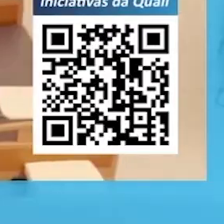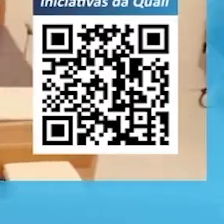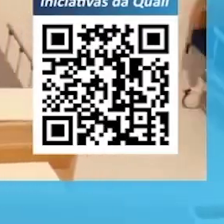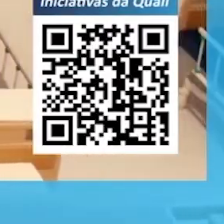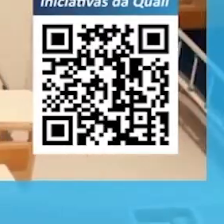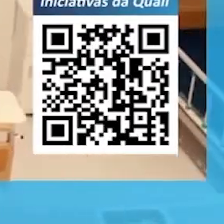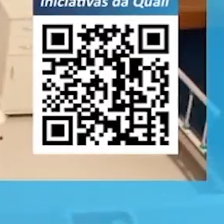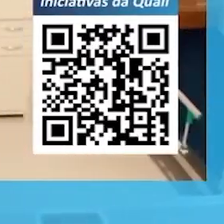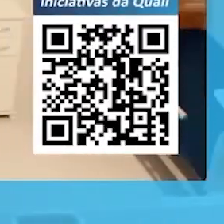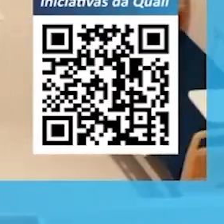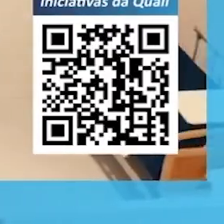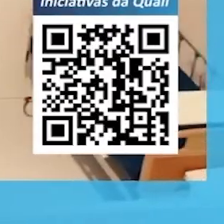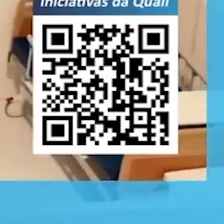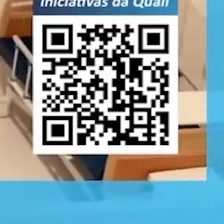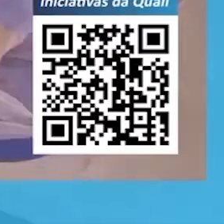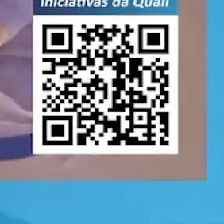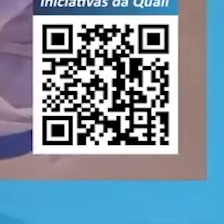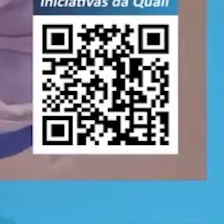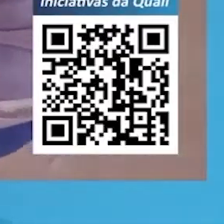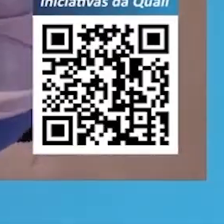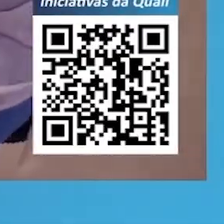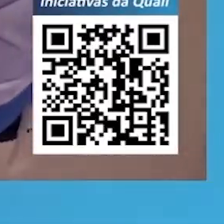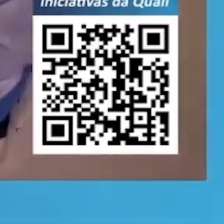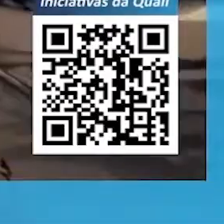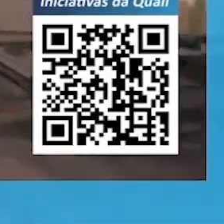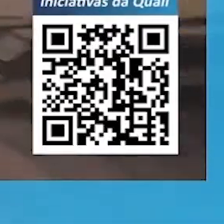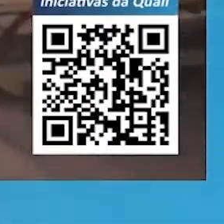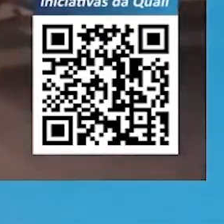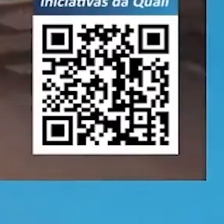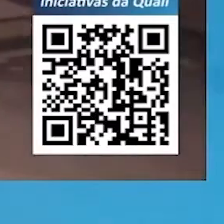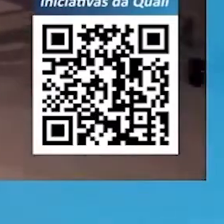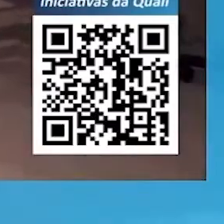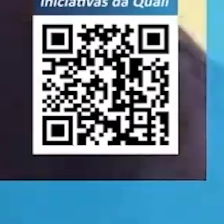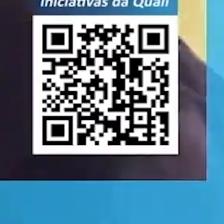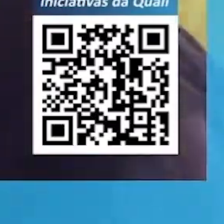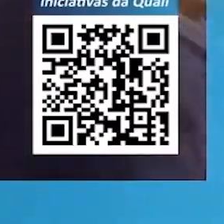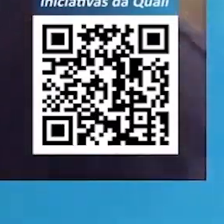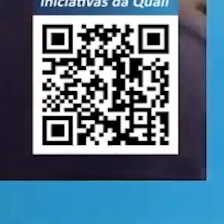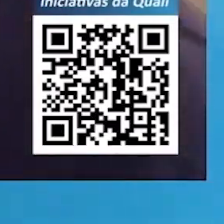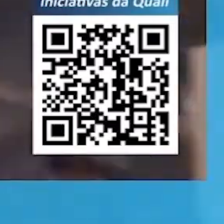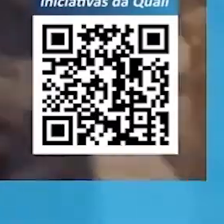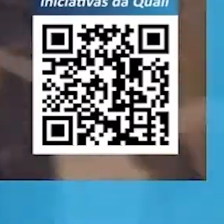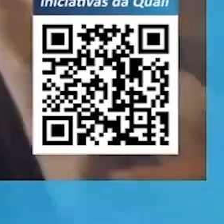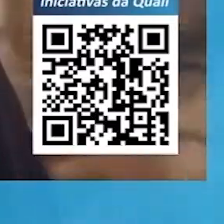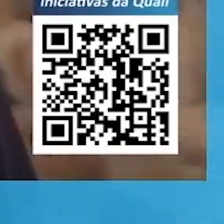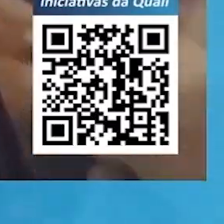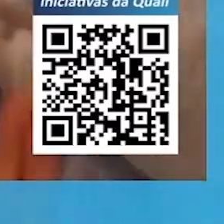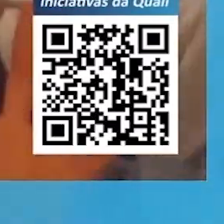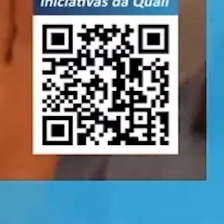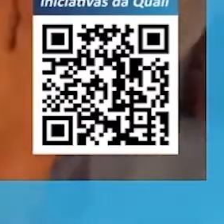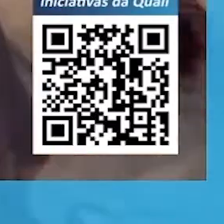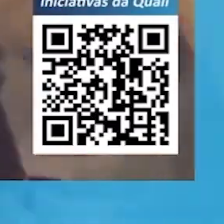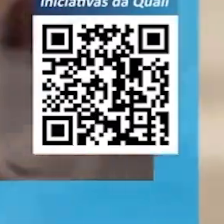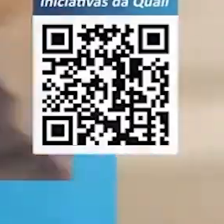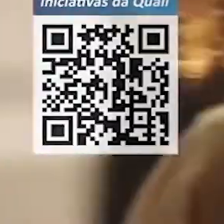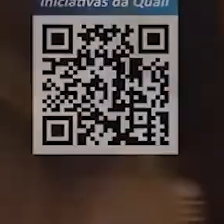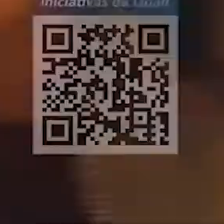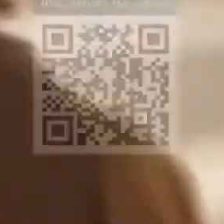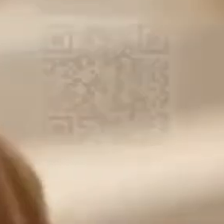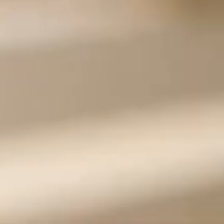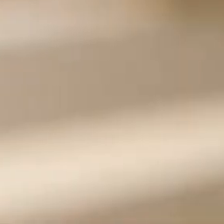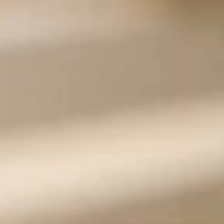345 leitos ao sistema público de saúde. Milhares de vidas estão sendo salvas. Juntos,